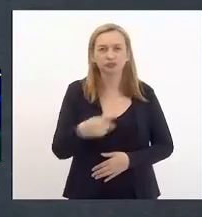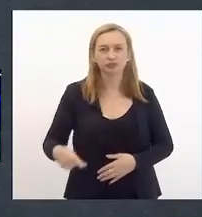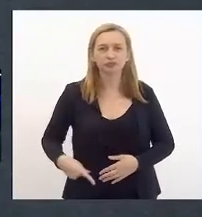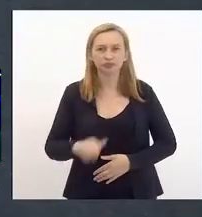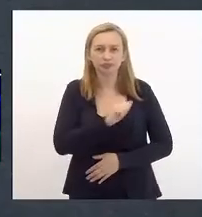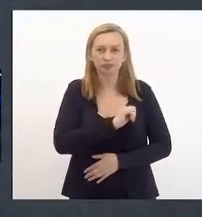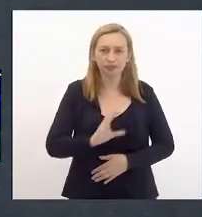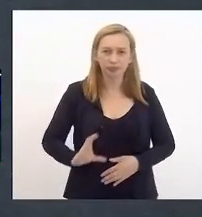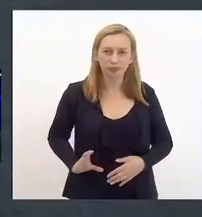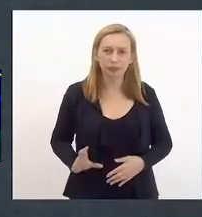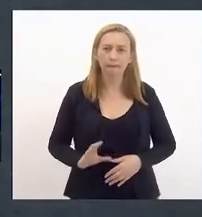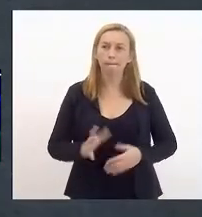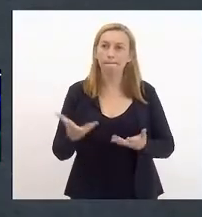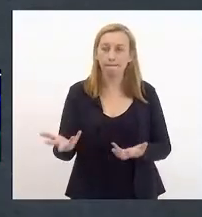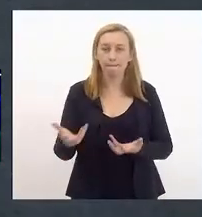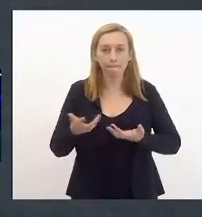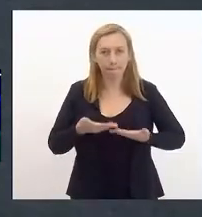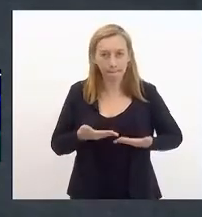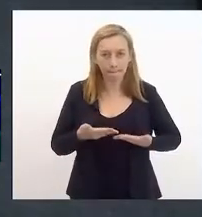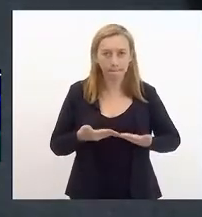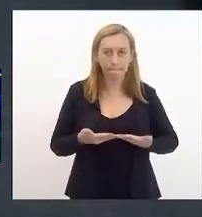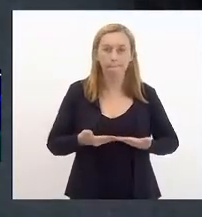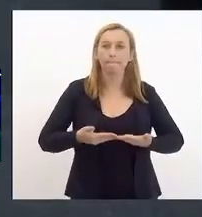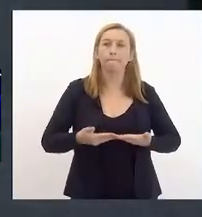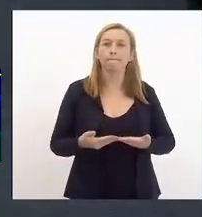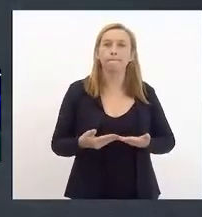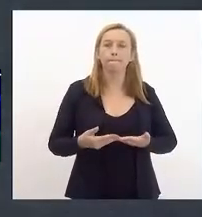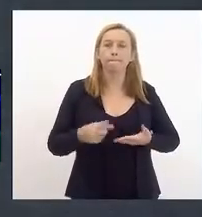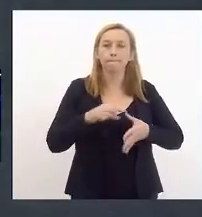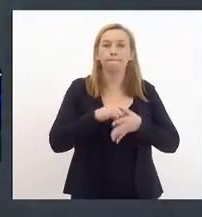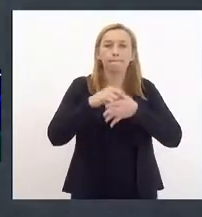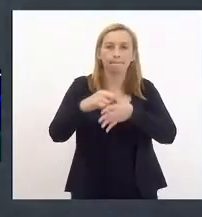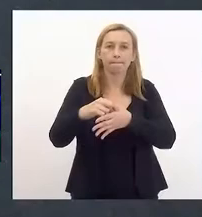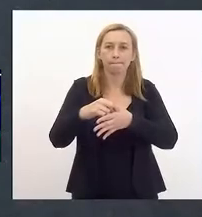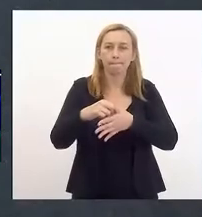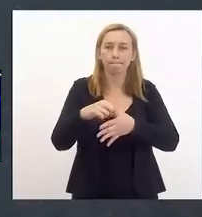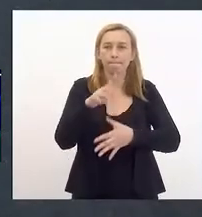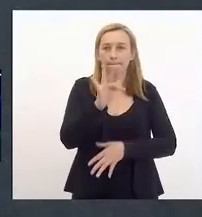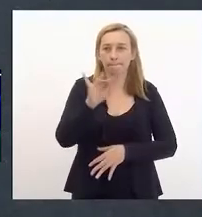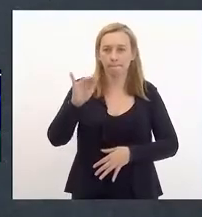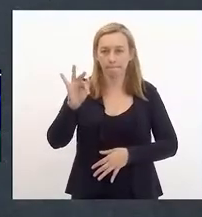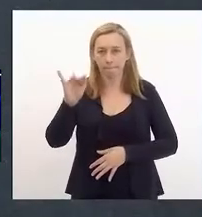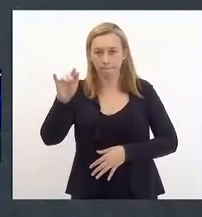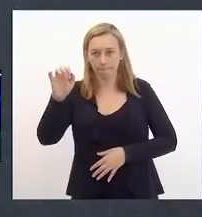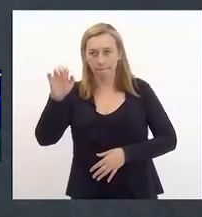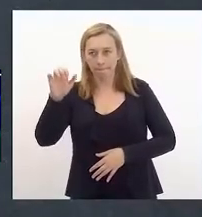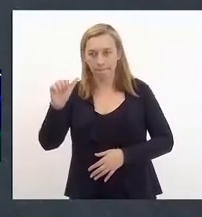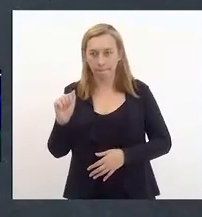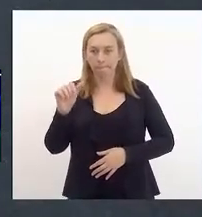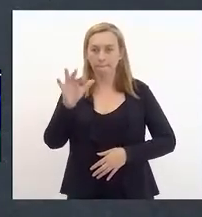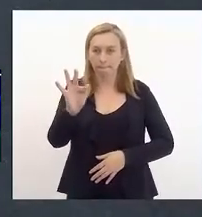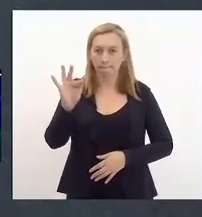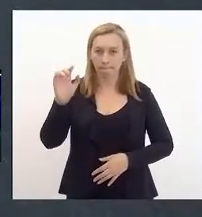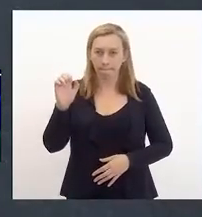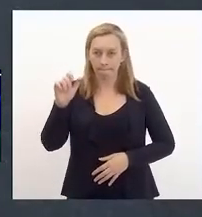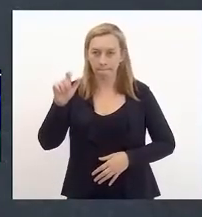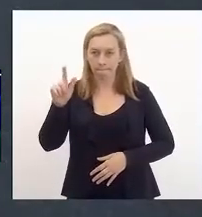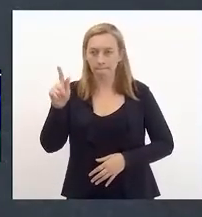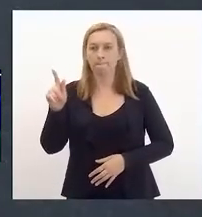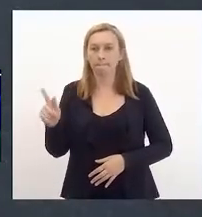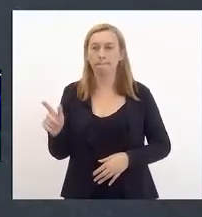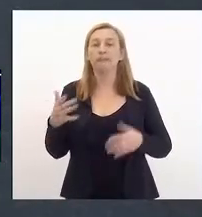André Siciliano por ter recebido as lideranças comunitárias da FAFERG e ressaltar o quanto que foi